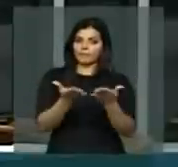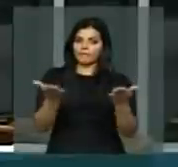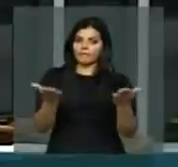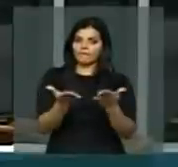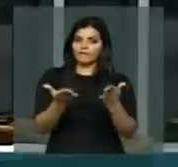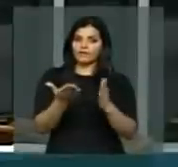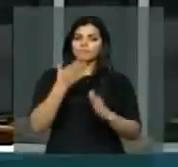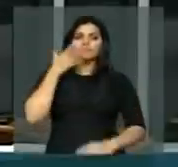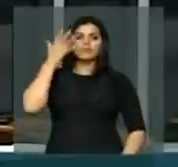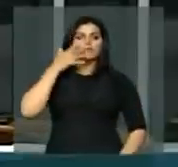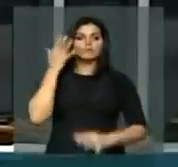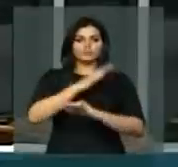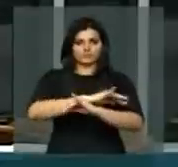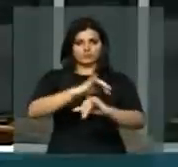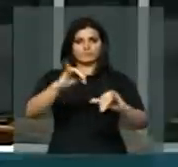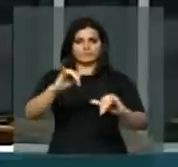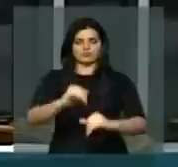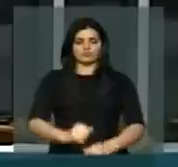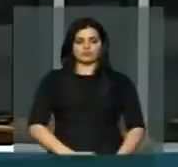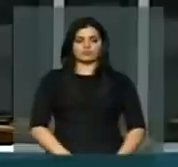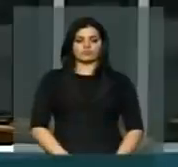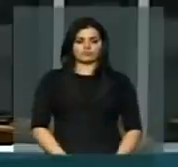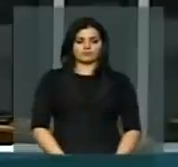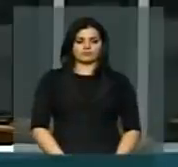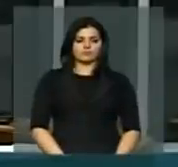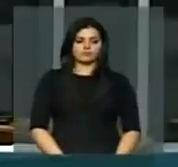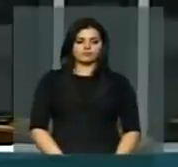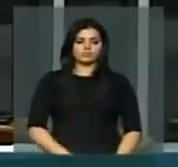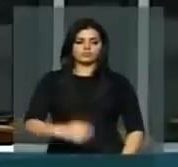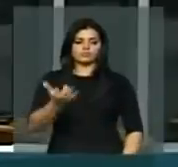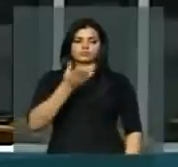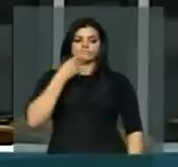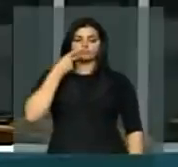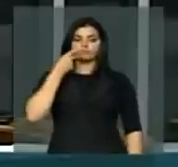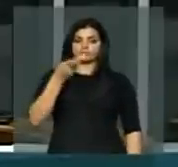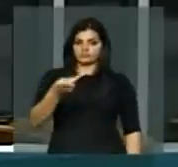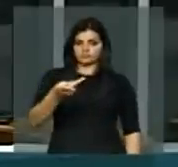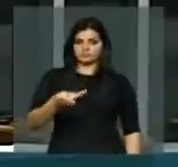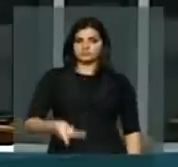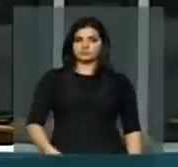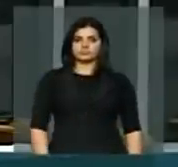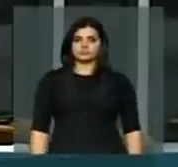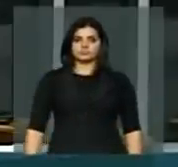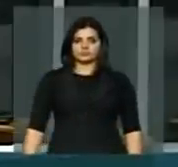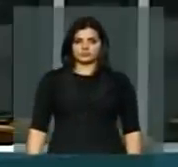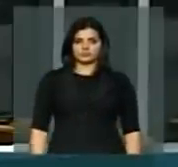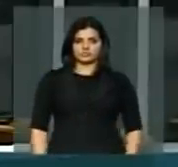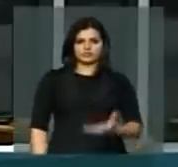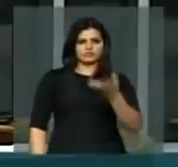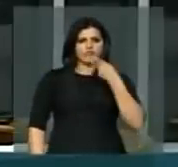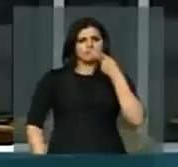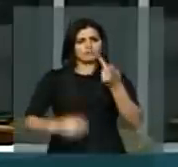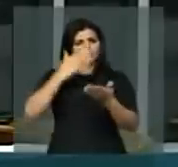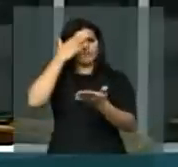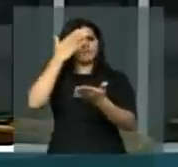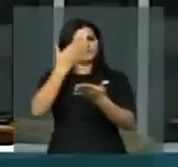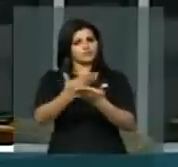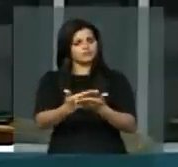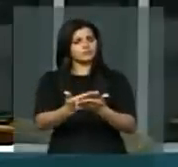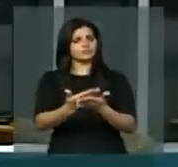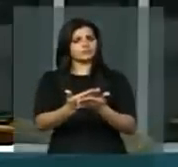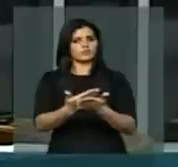pronunciamento. Eu quero falar, eu quero falar da confiança